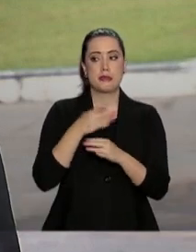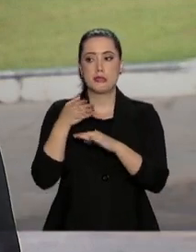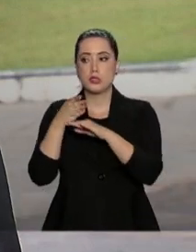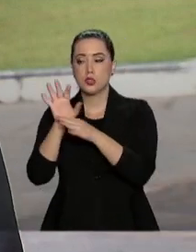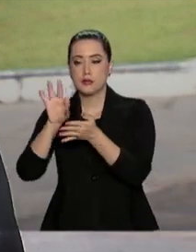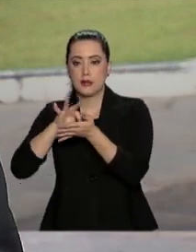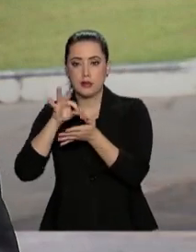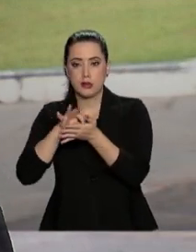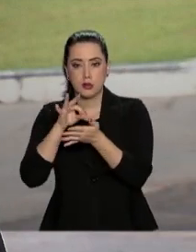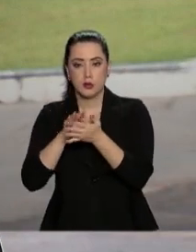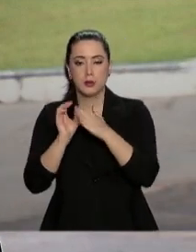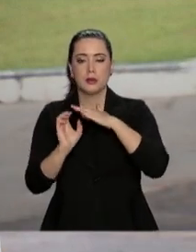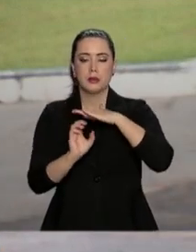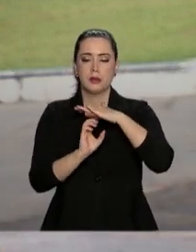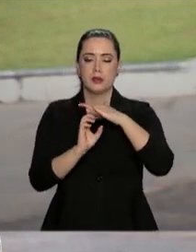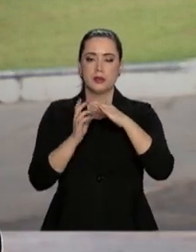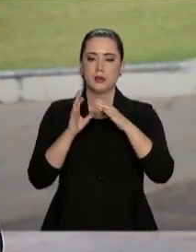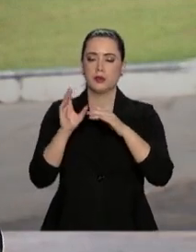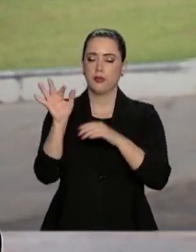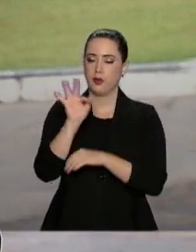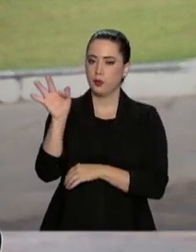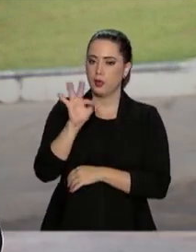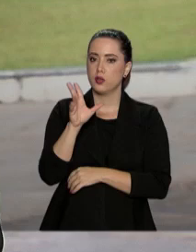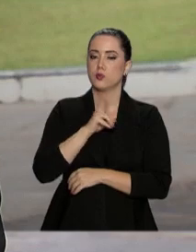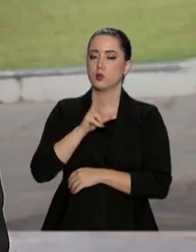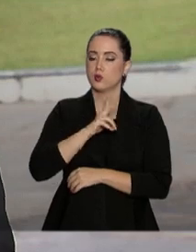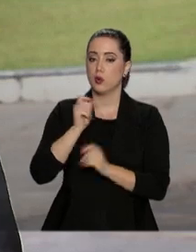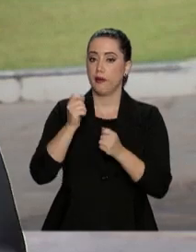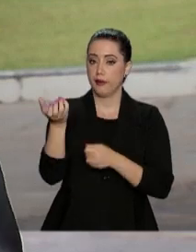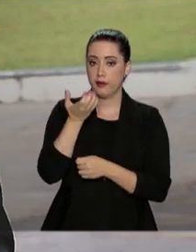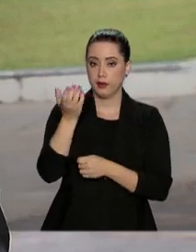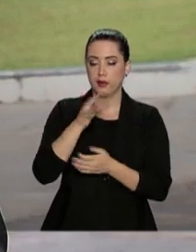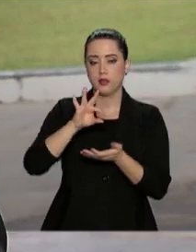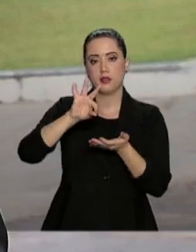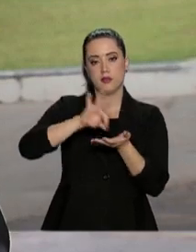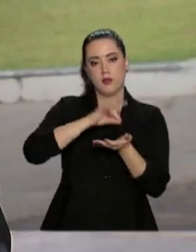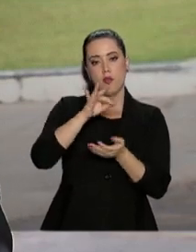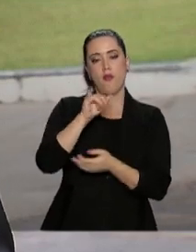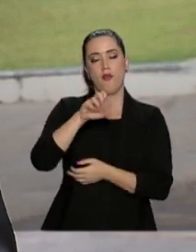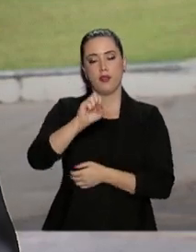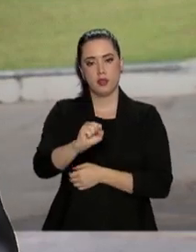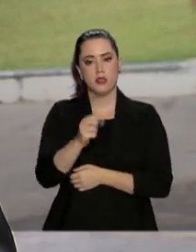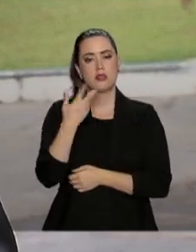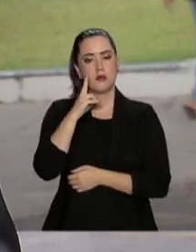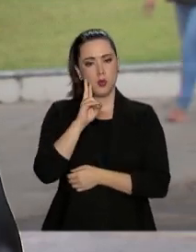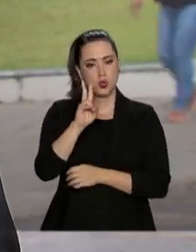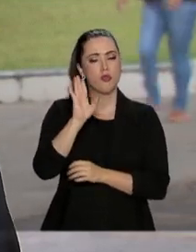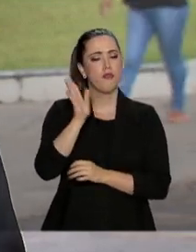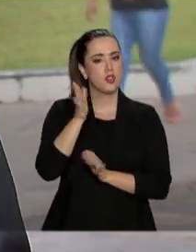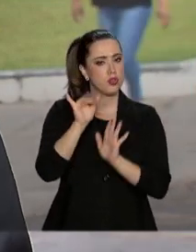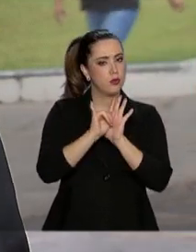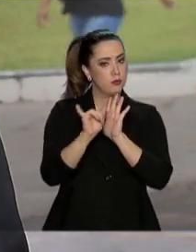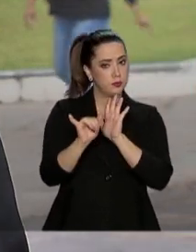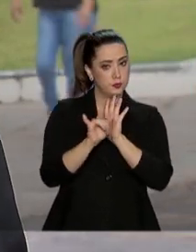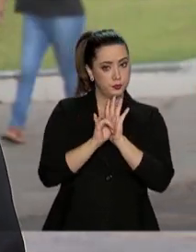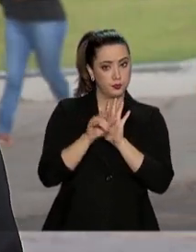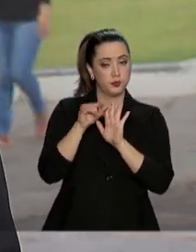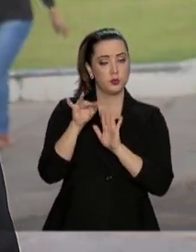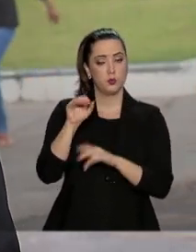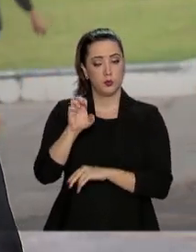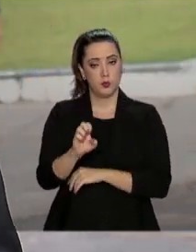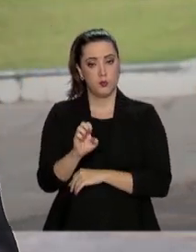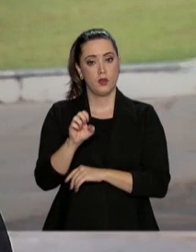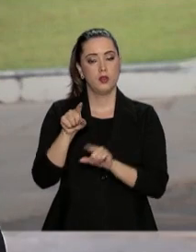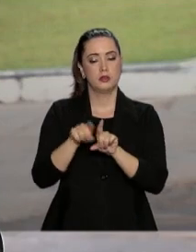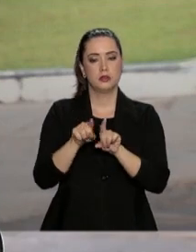privadas que pretendem fazer o financiamento estudantil já podem checar o edital do Fundo de Financiamento Estudantil, o FIES,